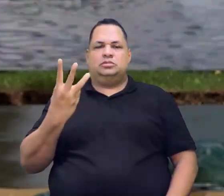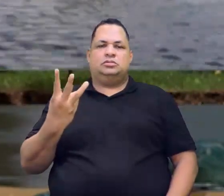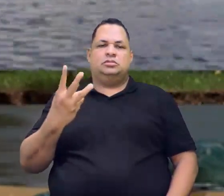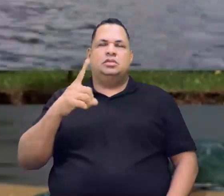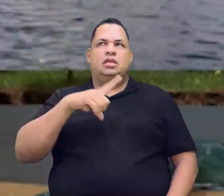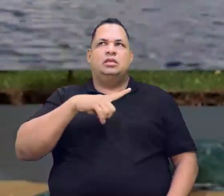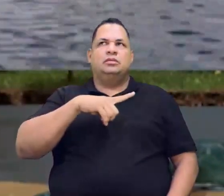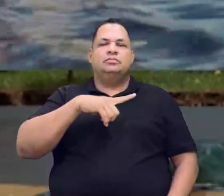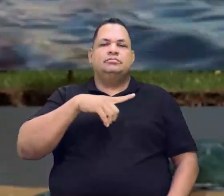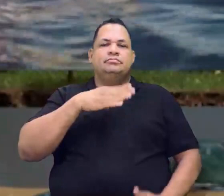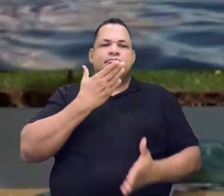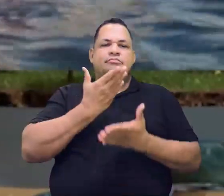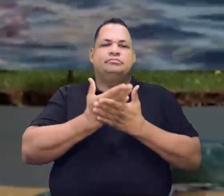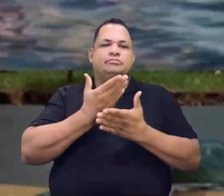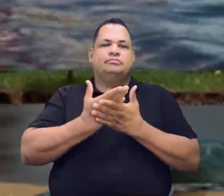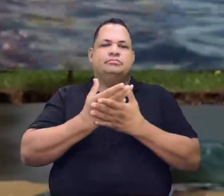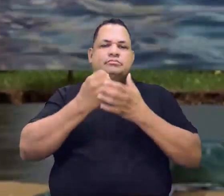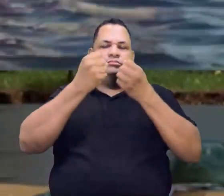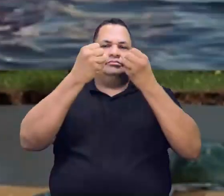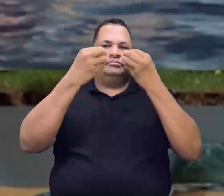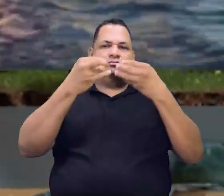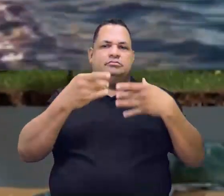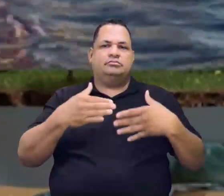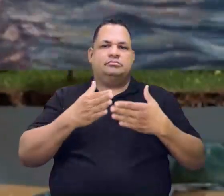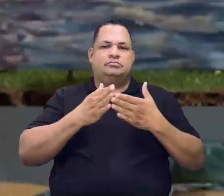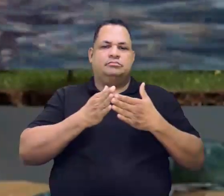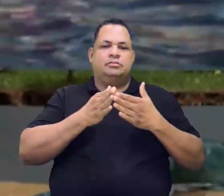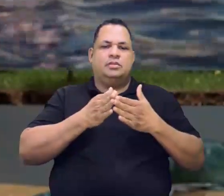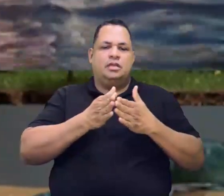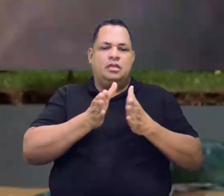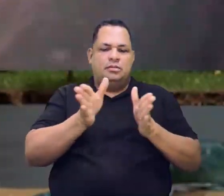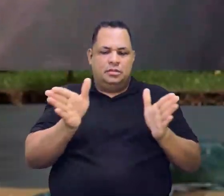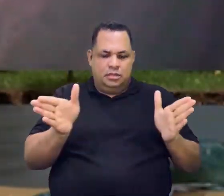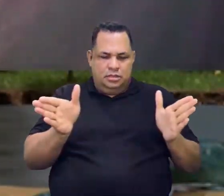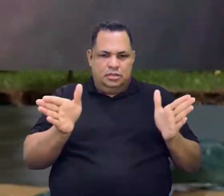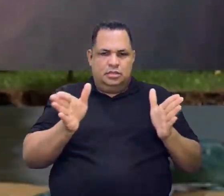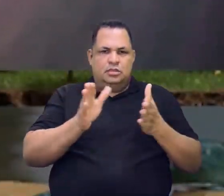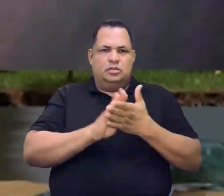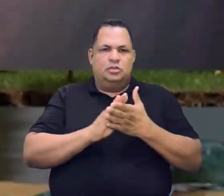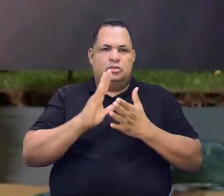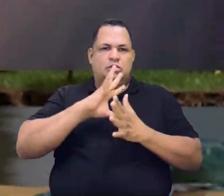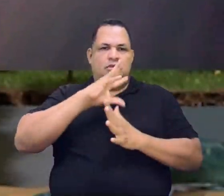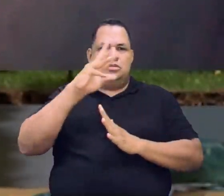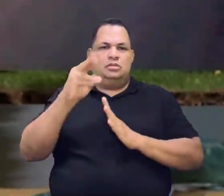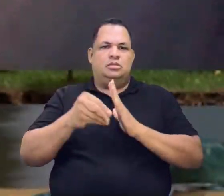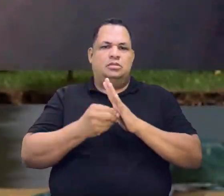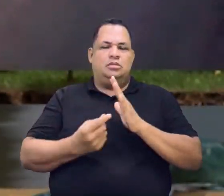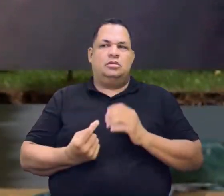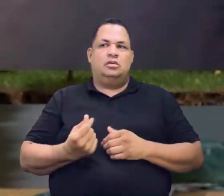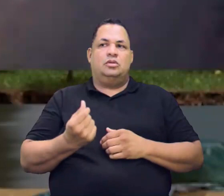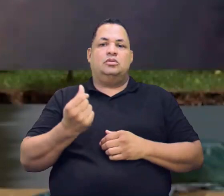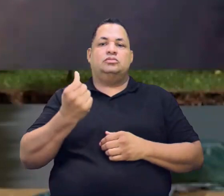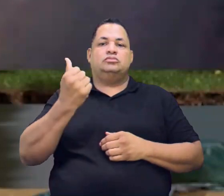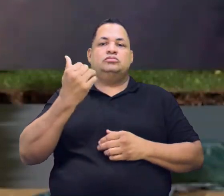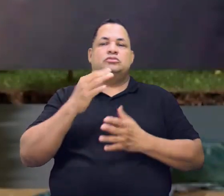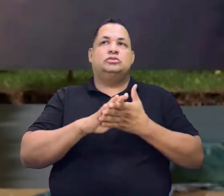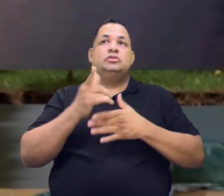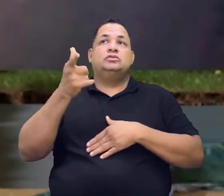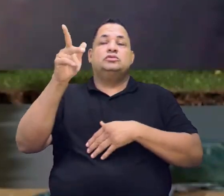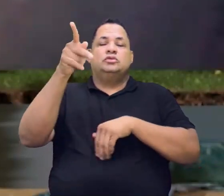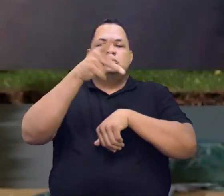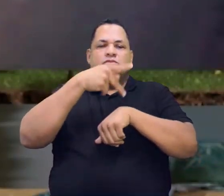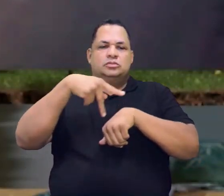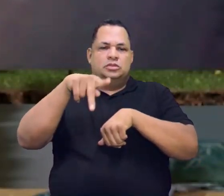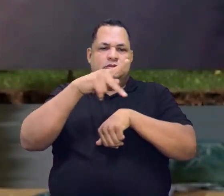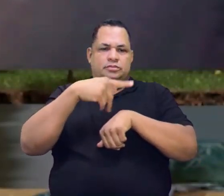teve uma aula que se falava sobre a abertura da Amazônia ao capital estrangeiro. Lembra?